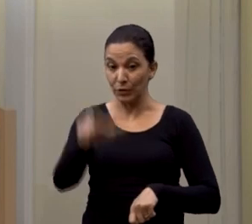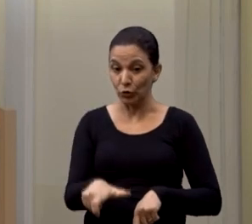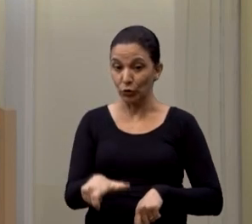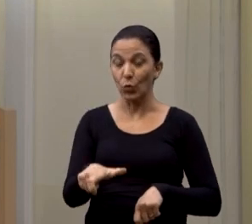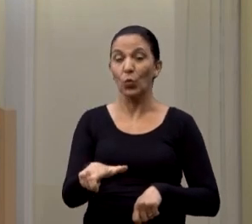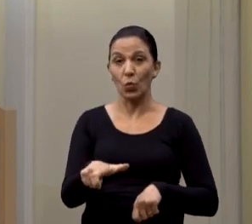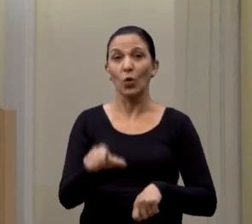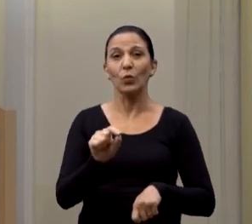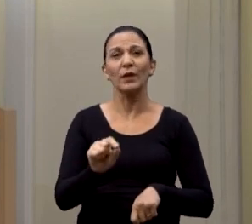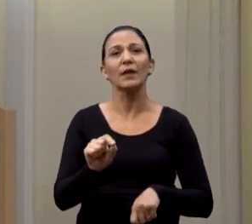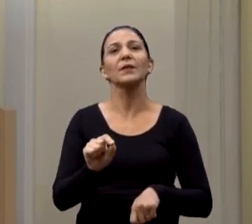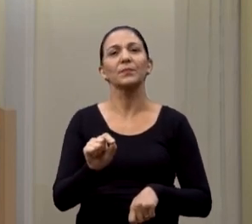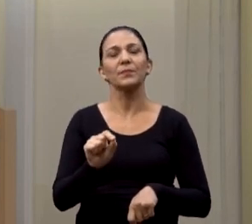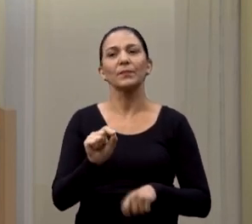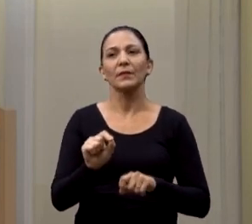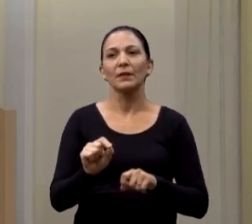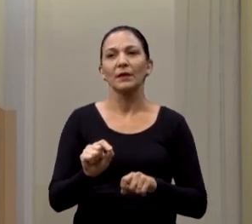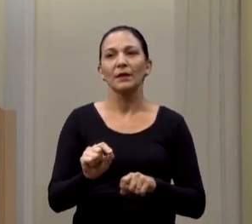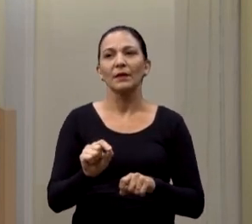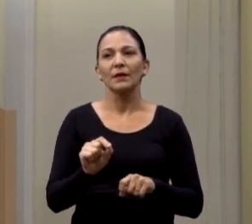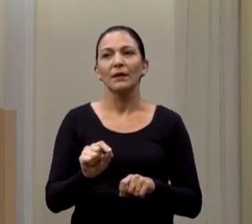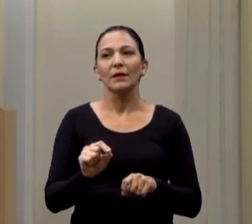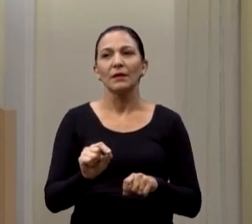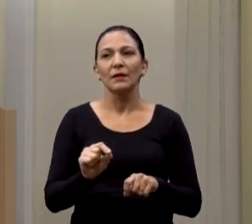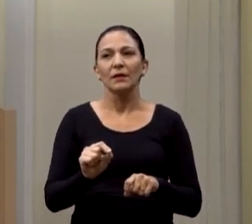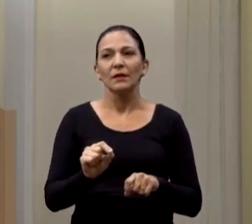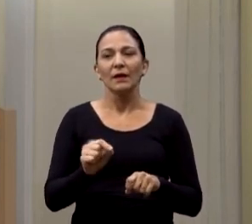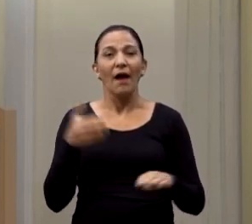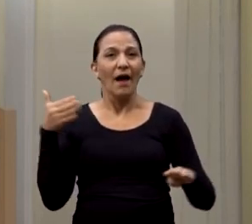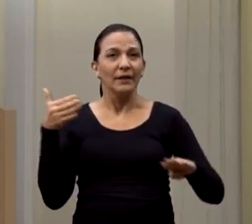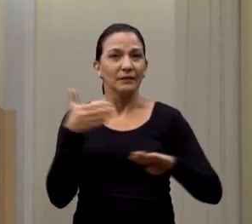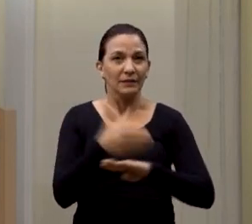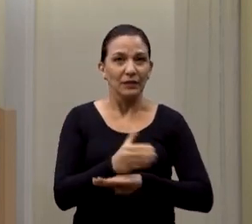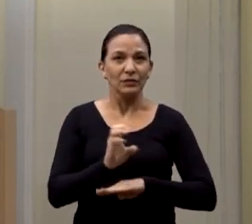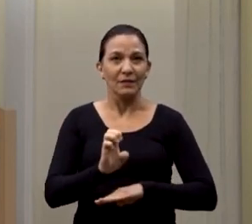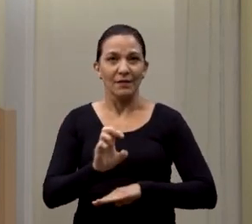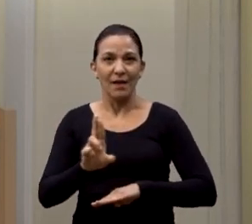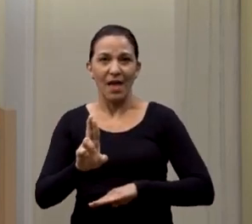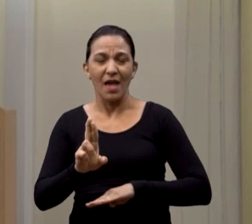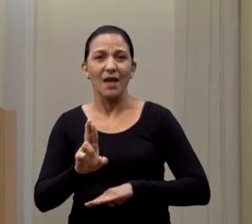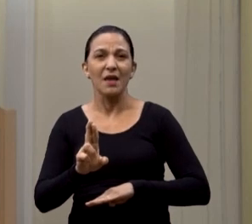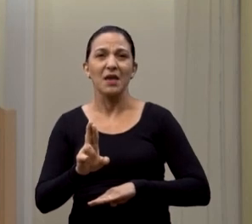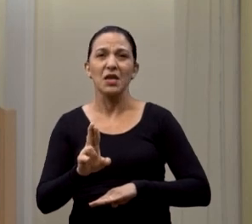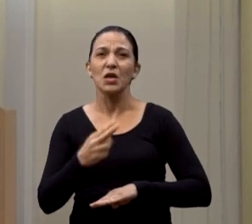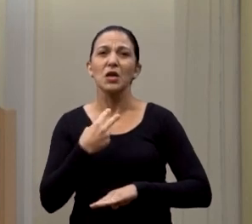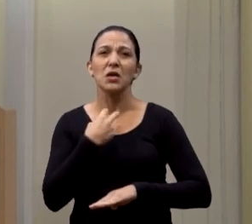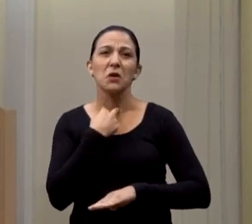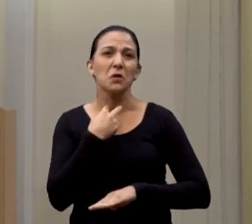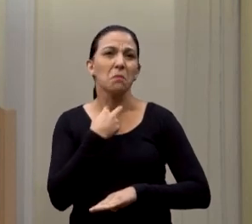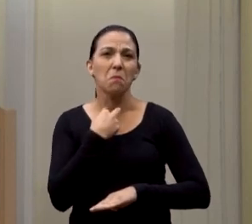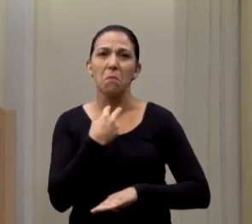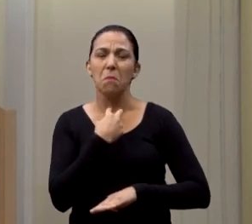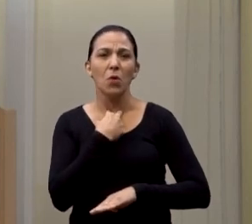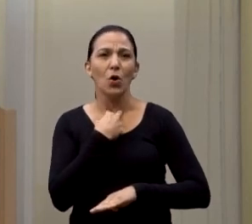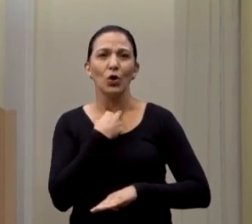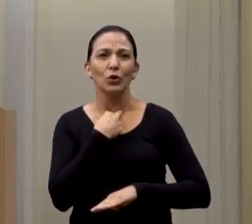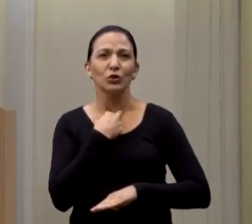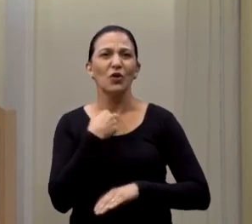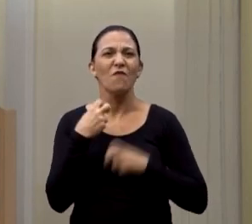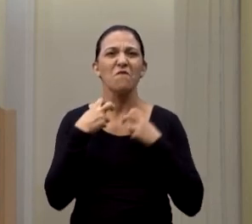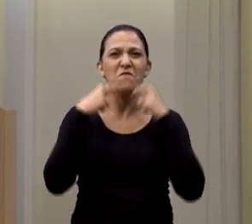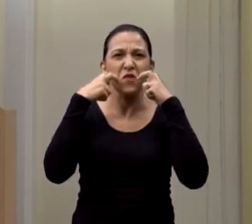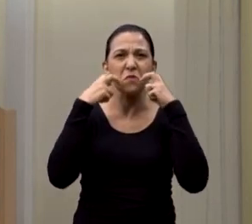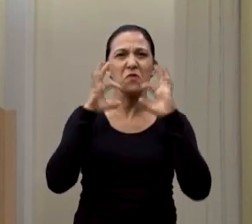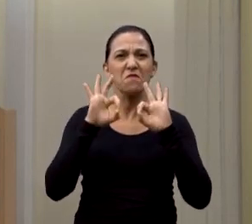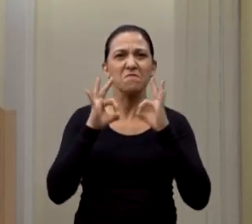pôde usar das condições que ele tinha naquele momento para se defender e acabou sendo exposto a um momento vexatório para ele